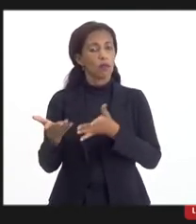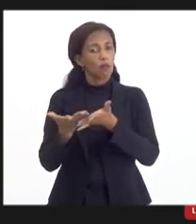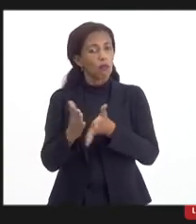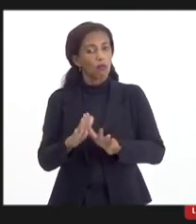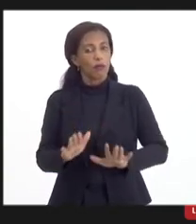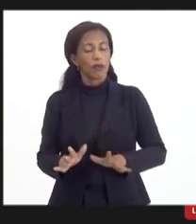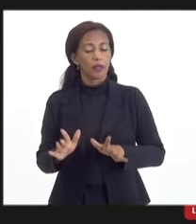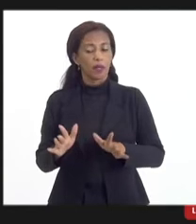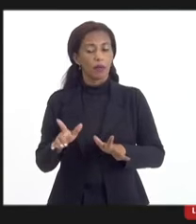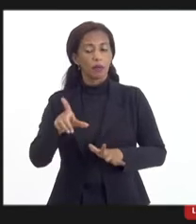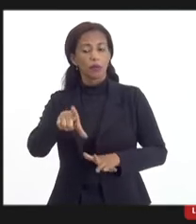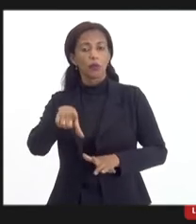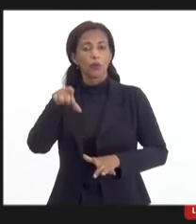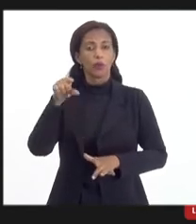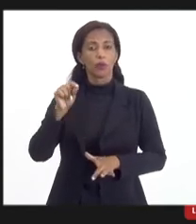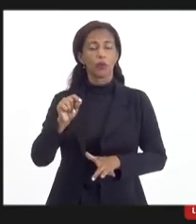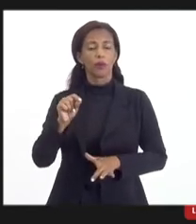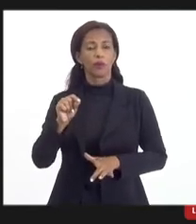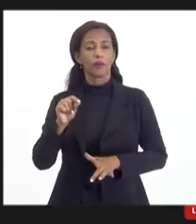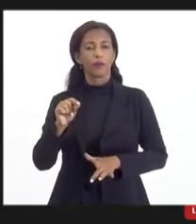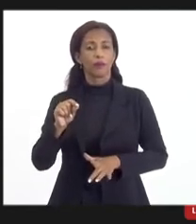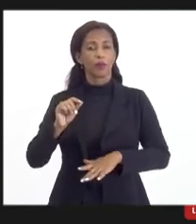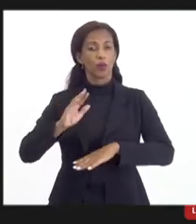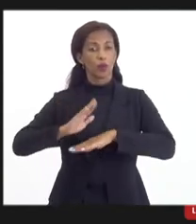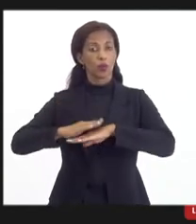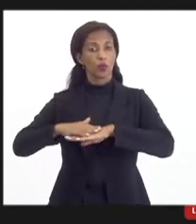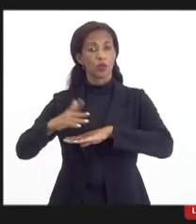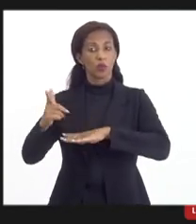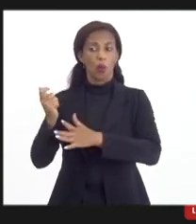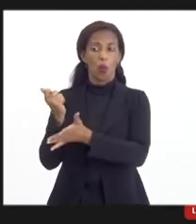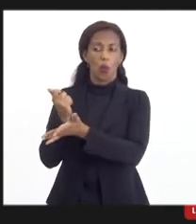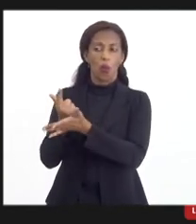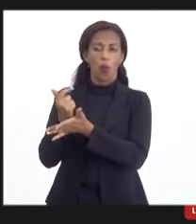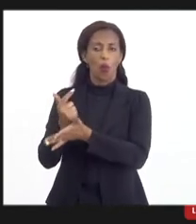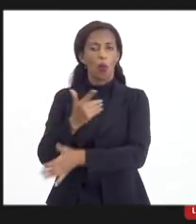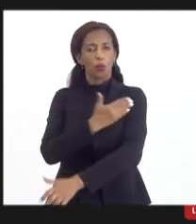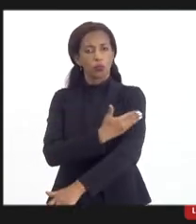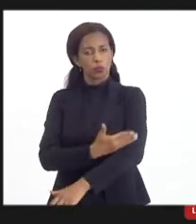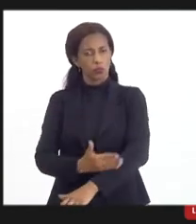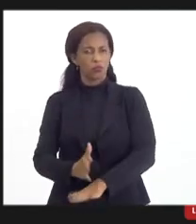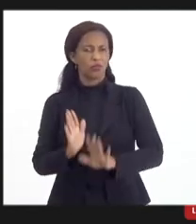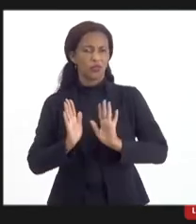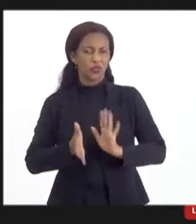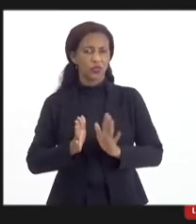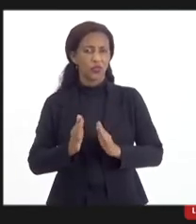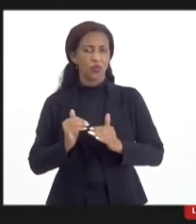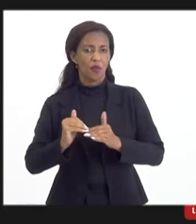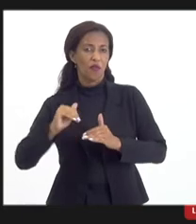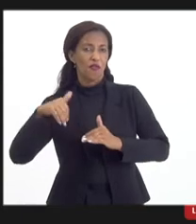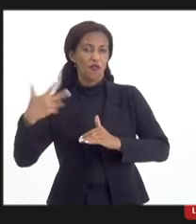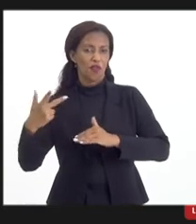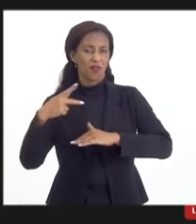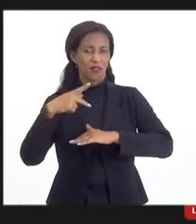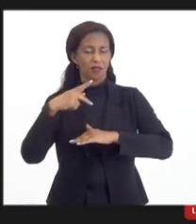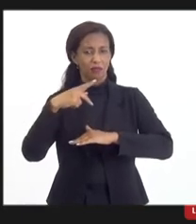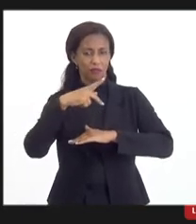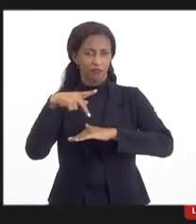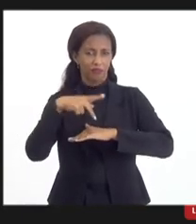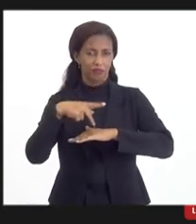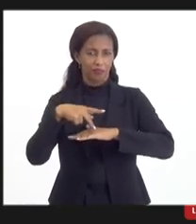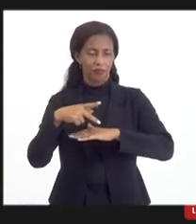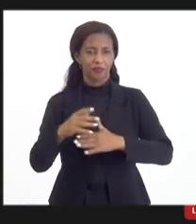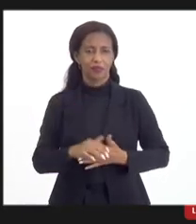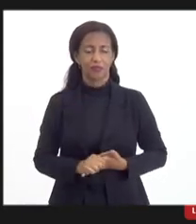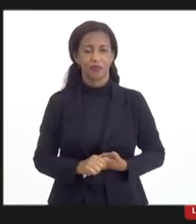preferindo os seus fornecedores de costume que são fora do Brasil. Então,